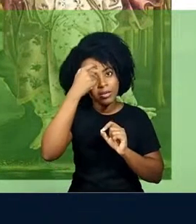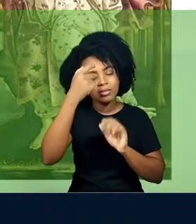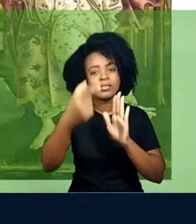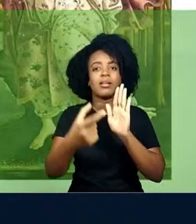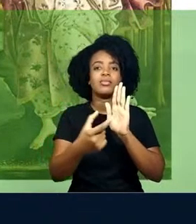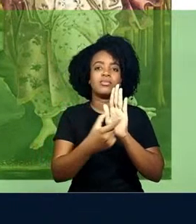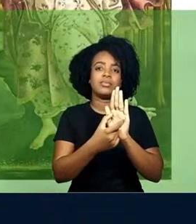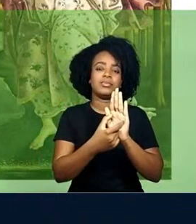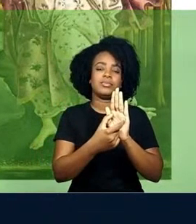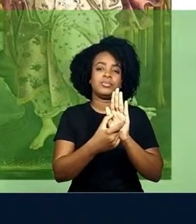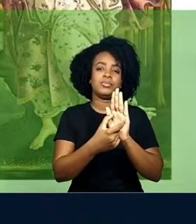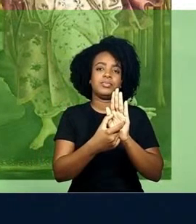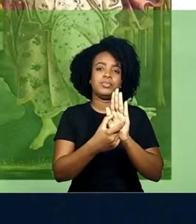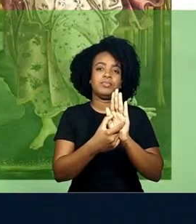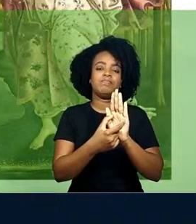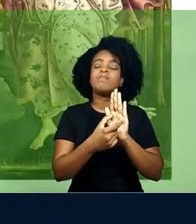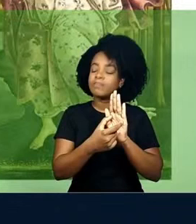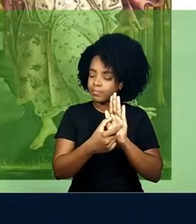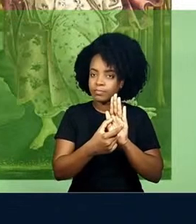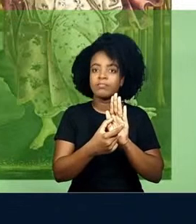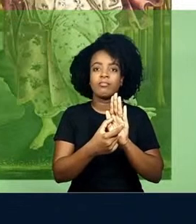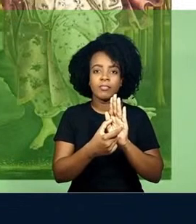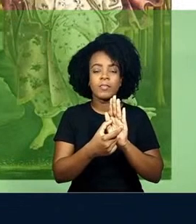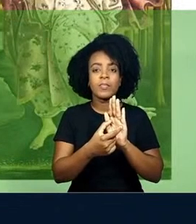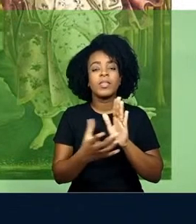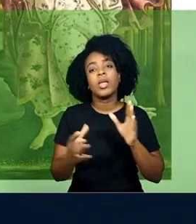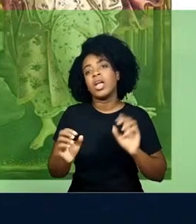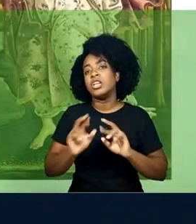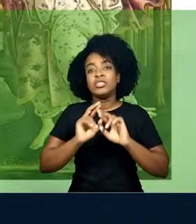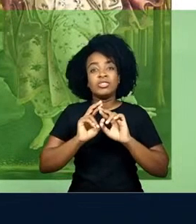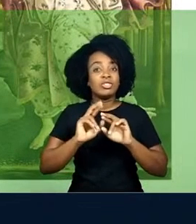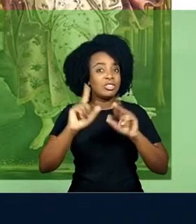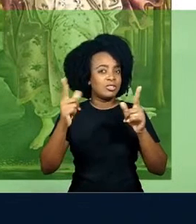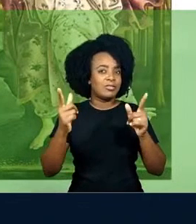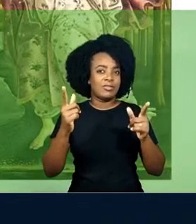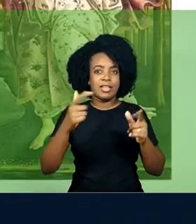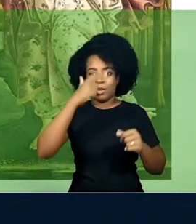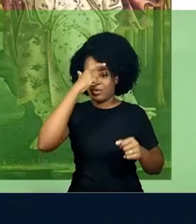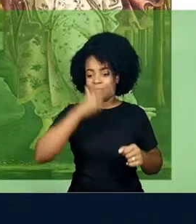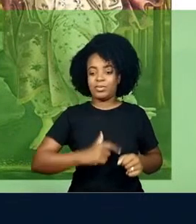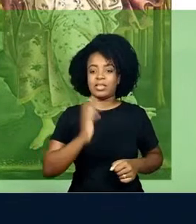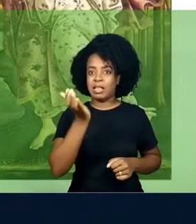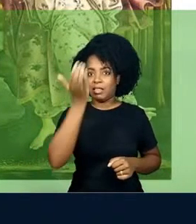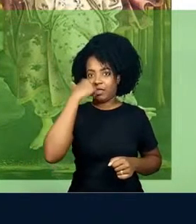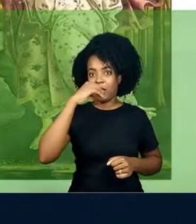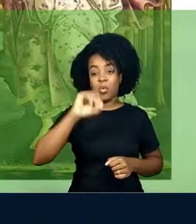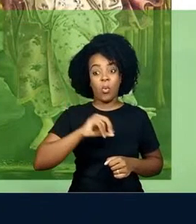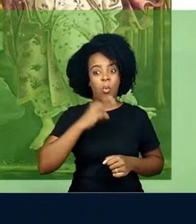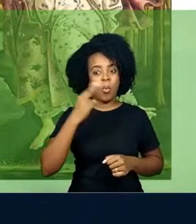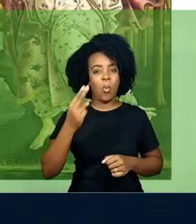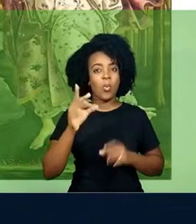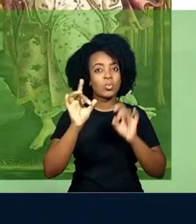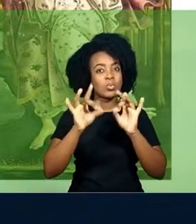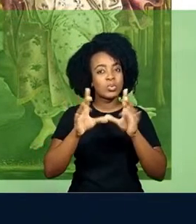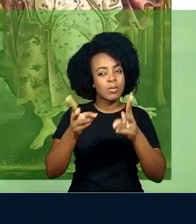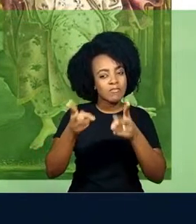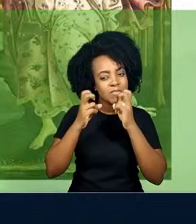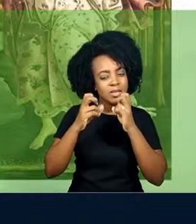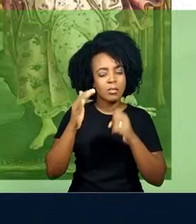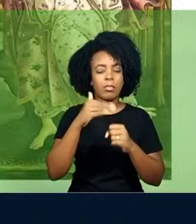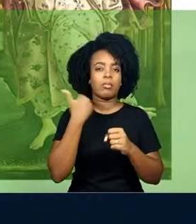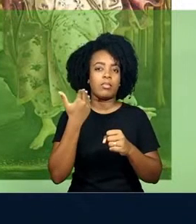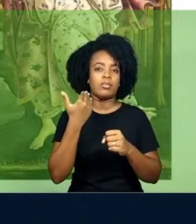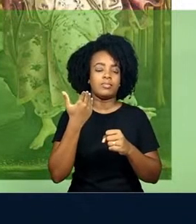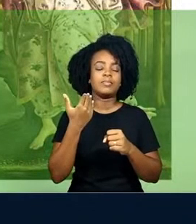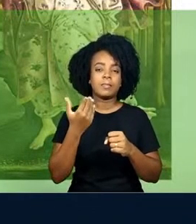inteligência artificial. Não mais apenas em uma interioridade do ser ou só na percepção da morte. Mesmo